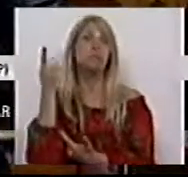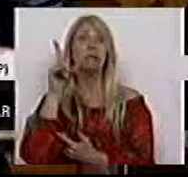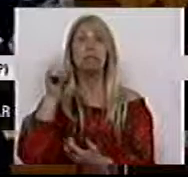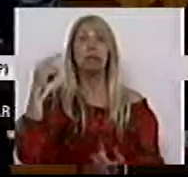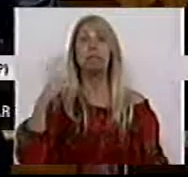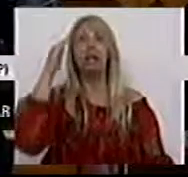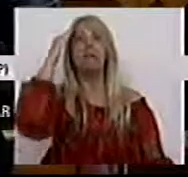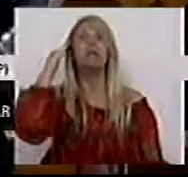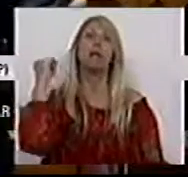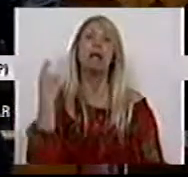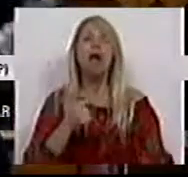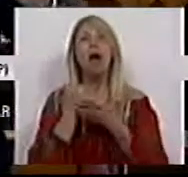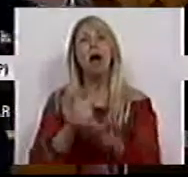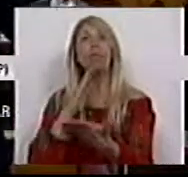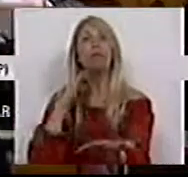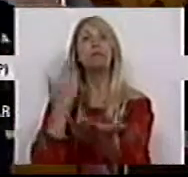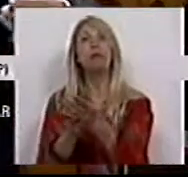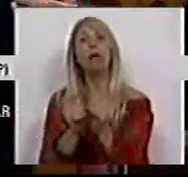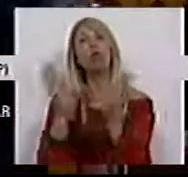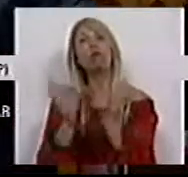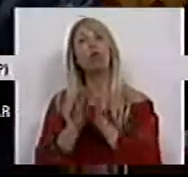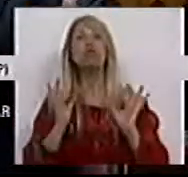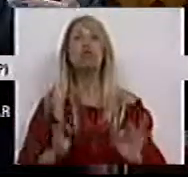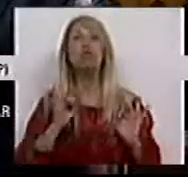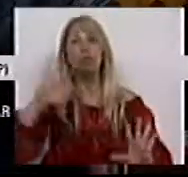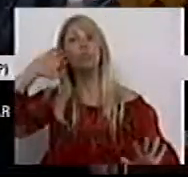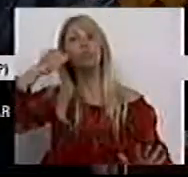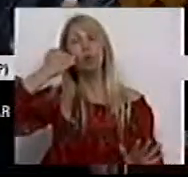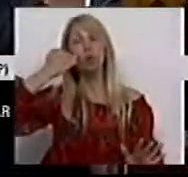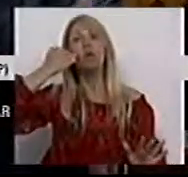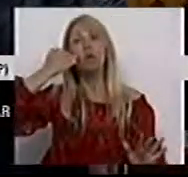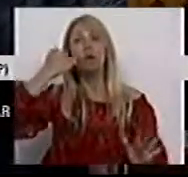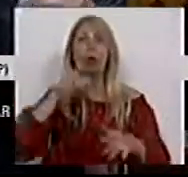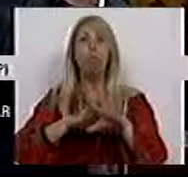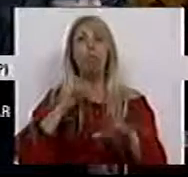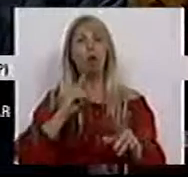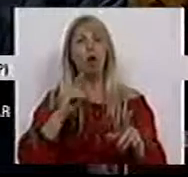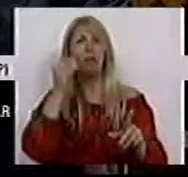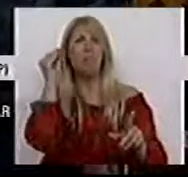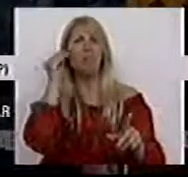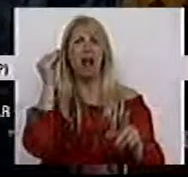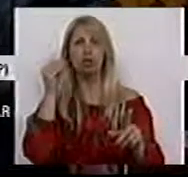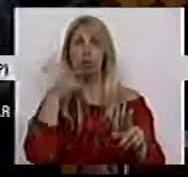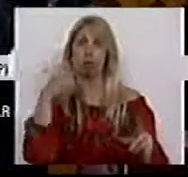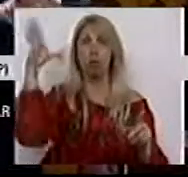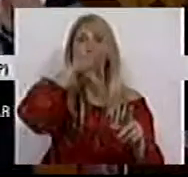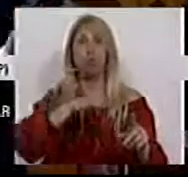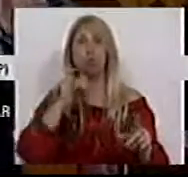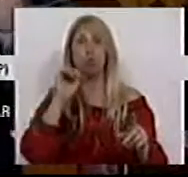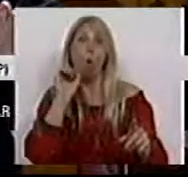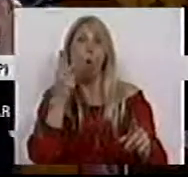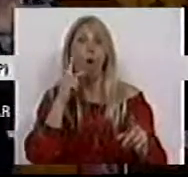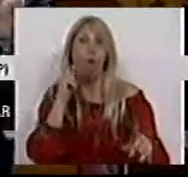para apoiar todos aqueles que fossem vítimas de praxes abusivas e violentas. Houve